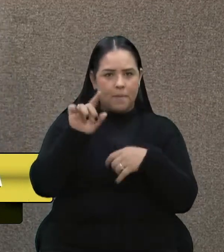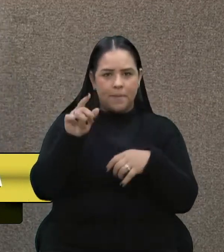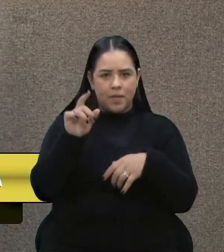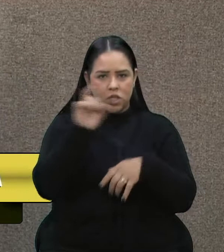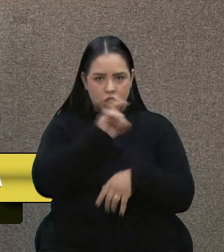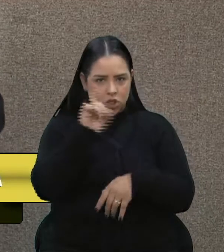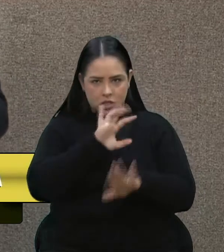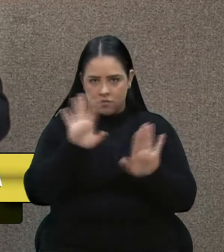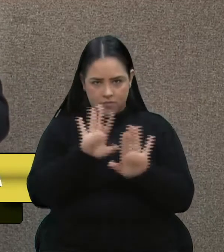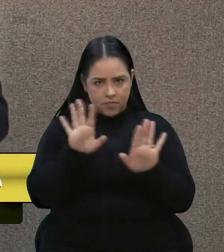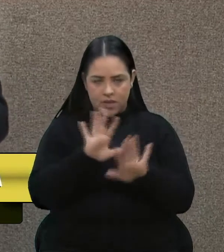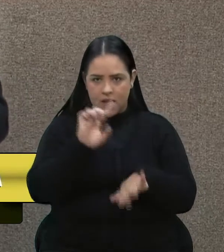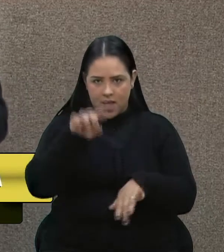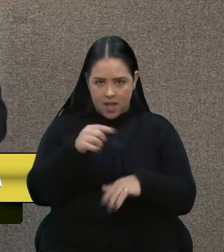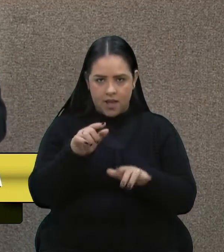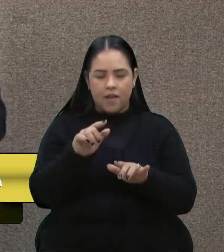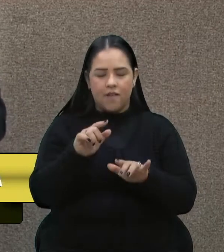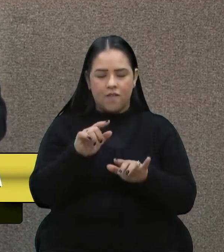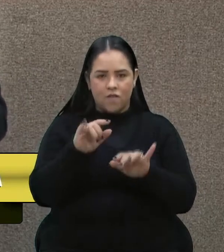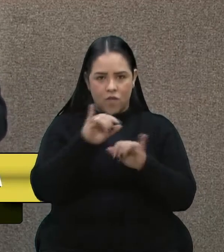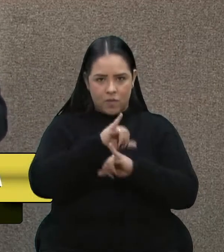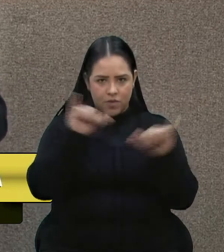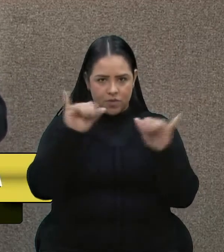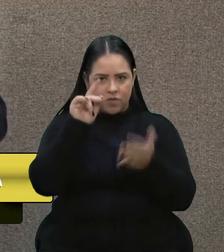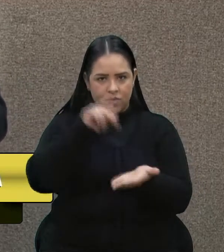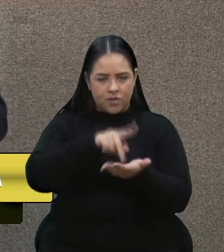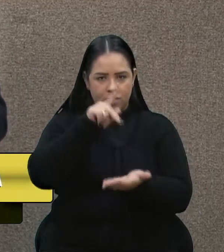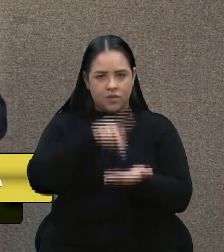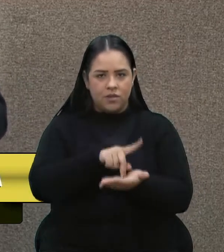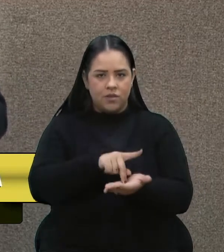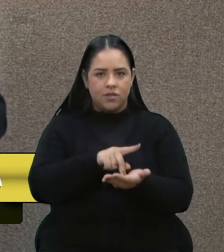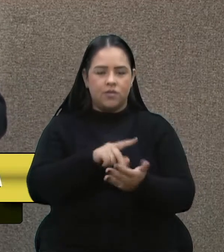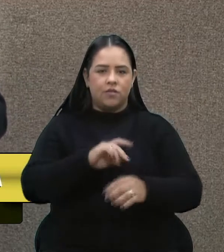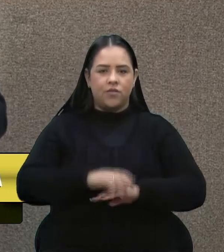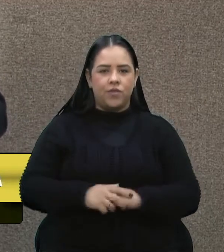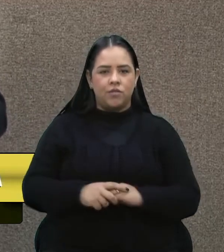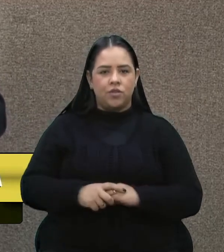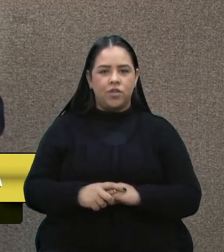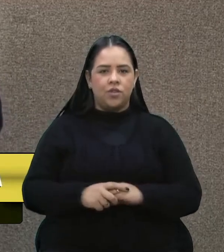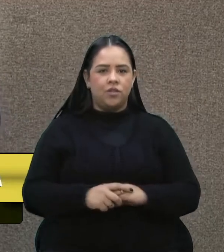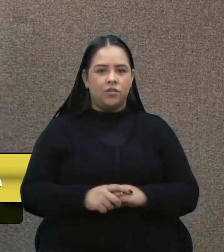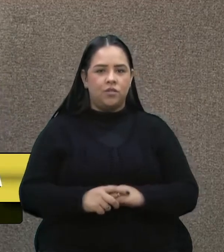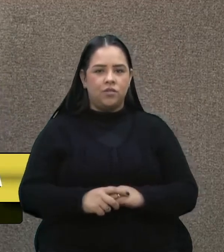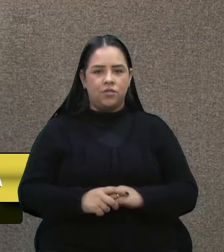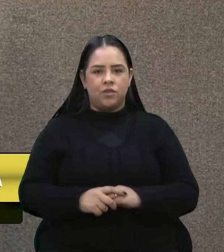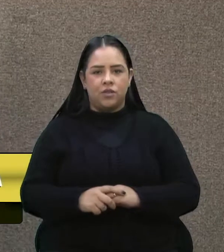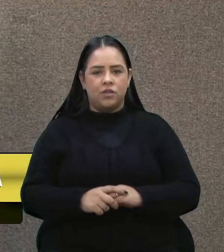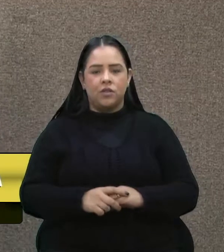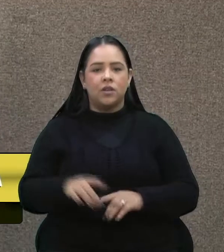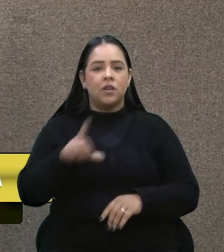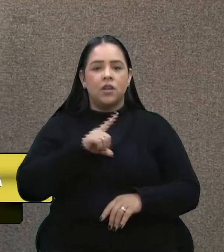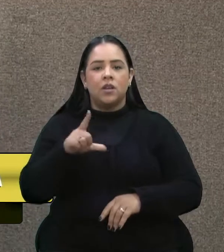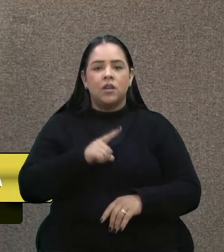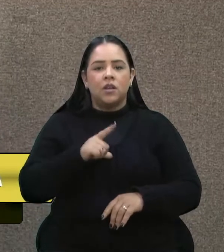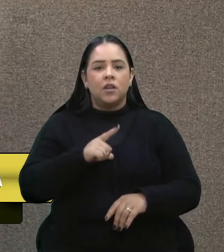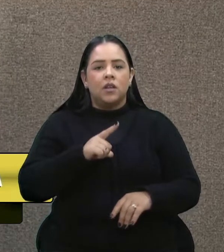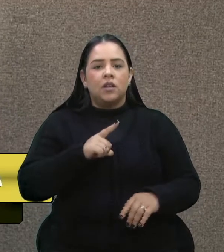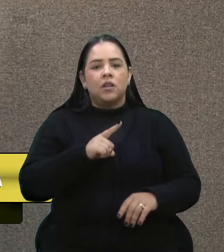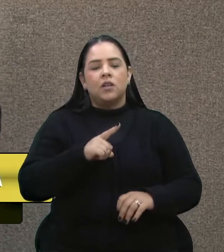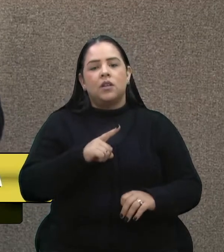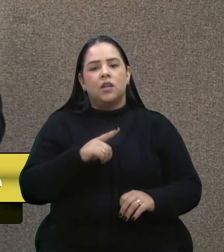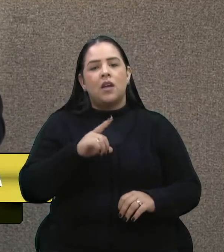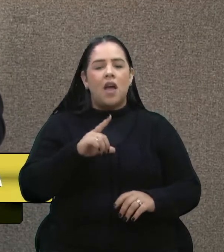notícia verdadeira. E que deve ser passado, então, para os pais, que vão levar os